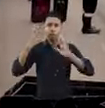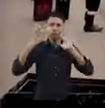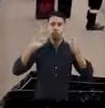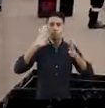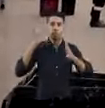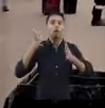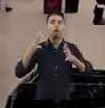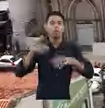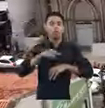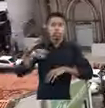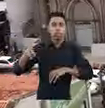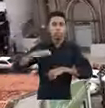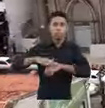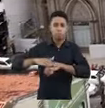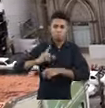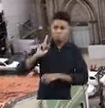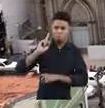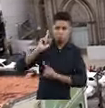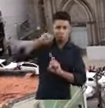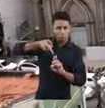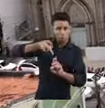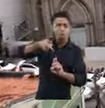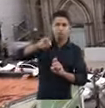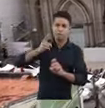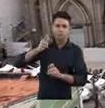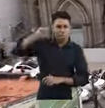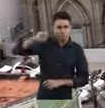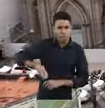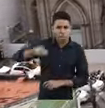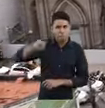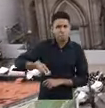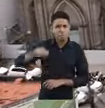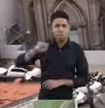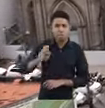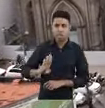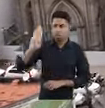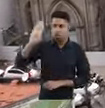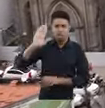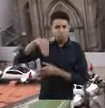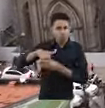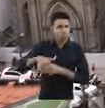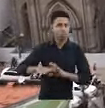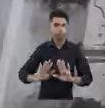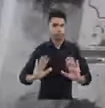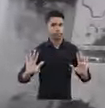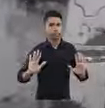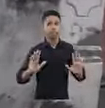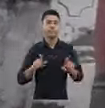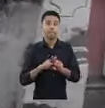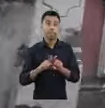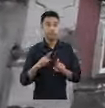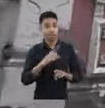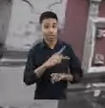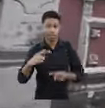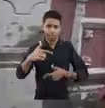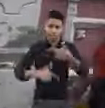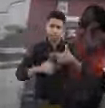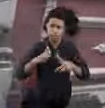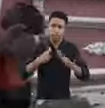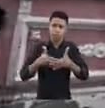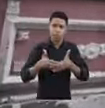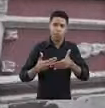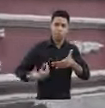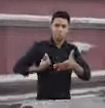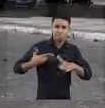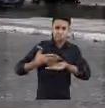imediatamente, deixar de orientá-los no sentido de votar em determinado candidato, deixar de exigir que esses